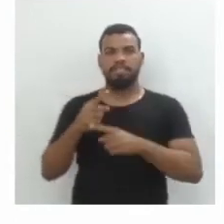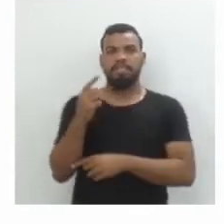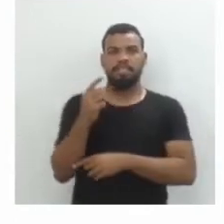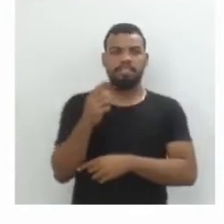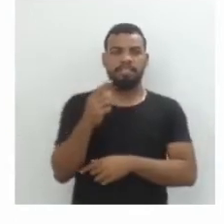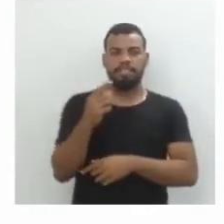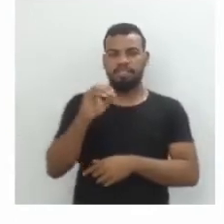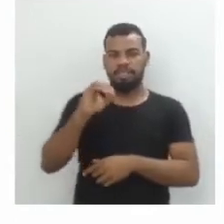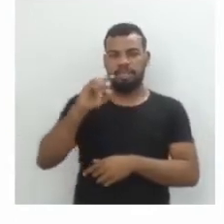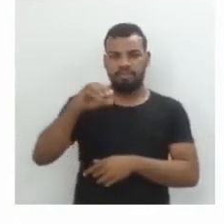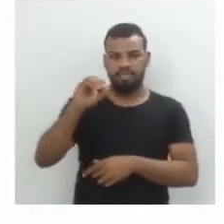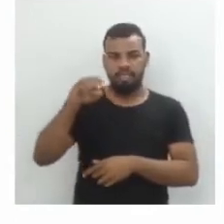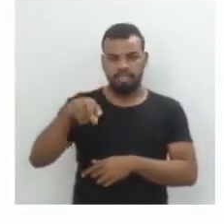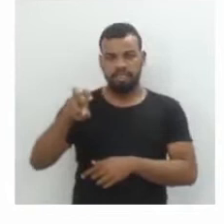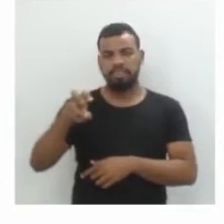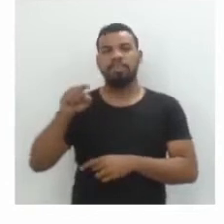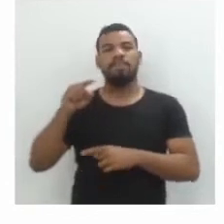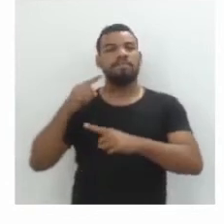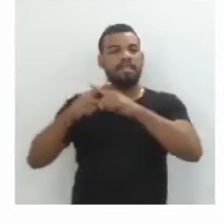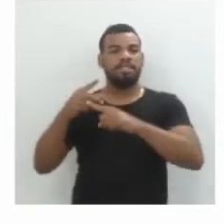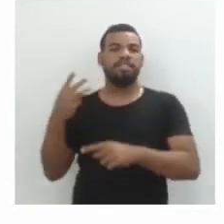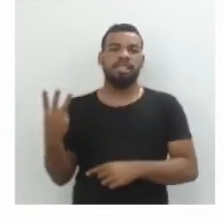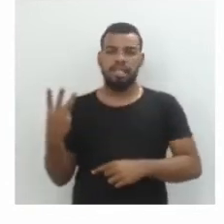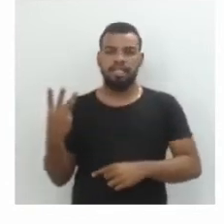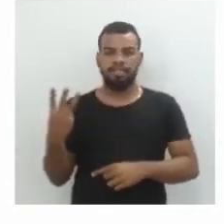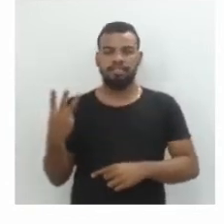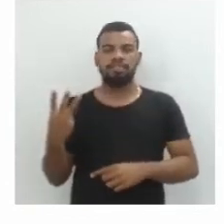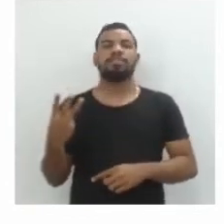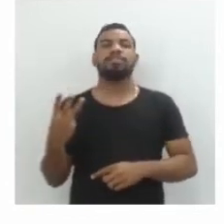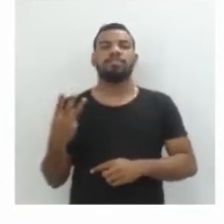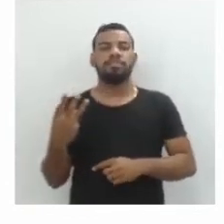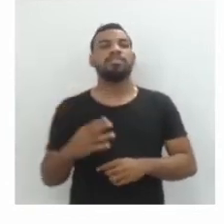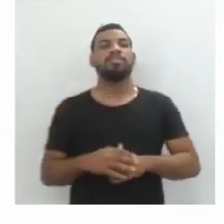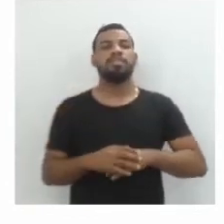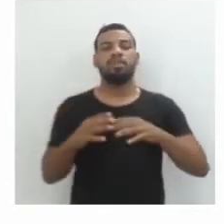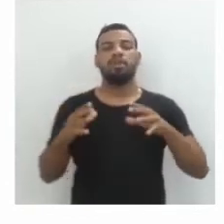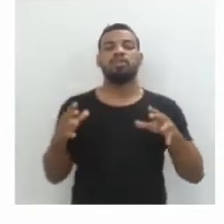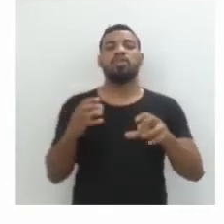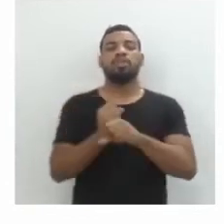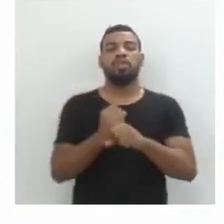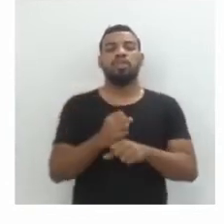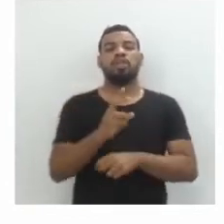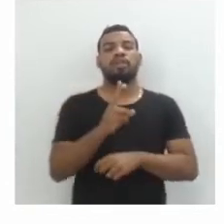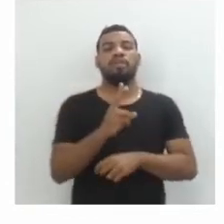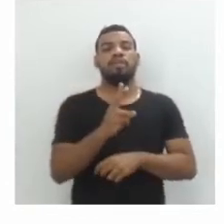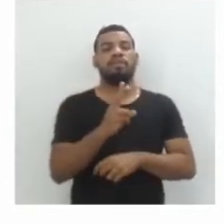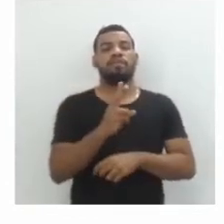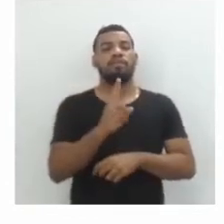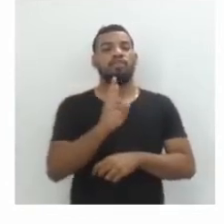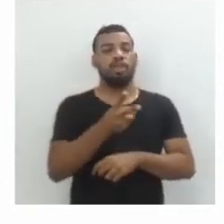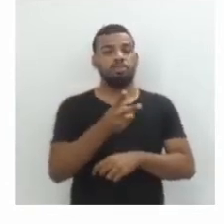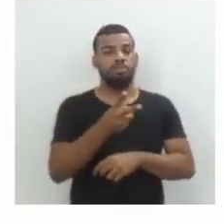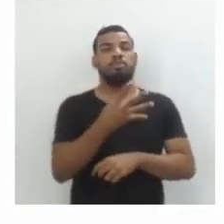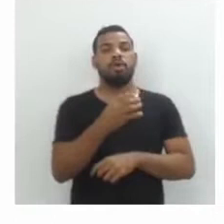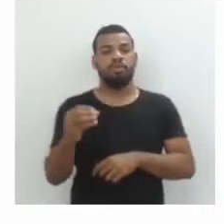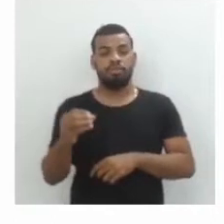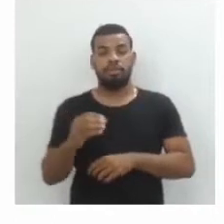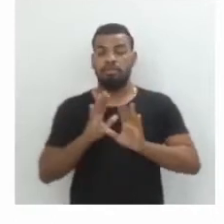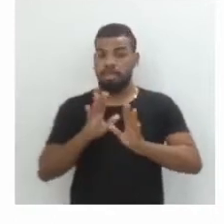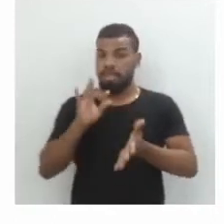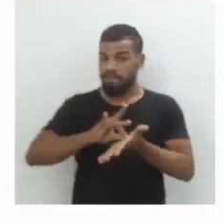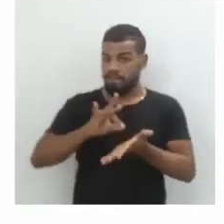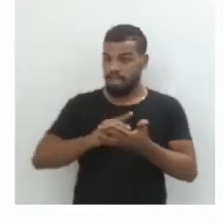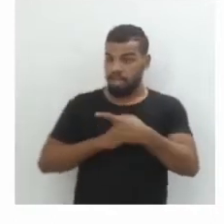,05, vezes 3. E essa multiplicação vai dar um total de R$2.400,00. Na verdade, esses R$2